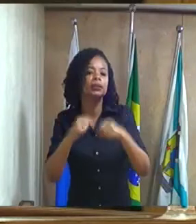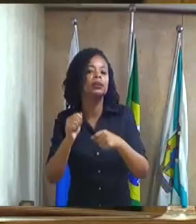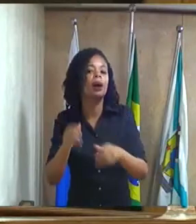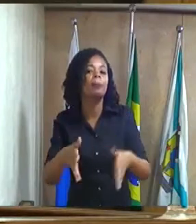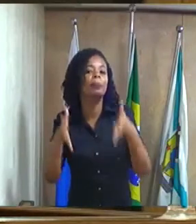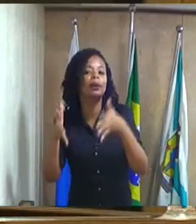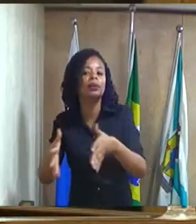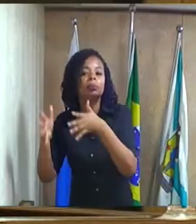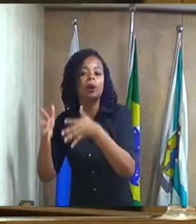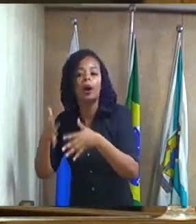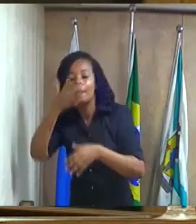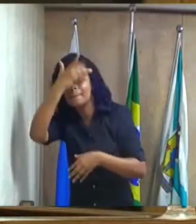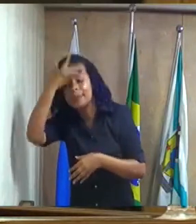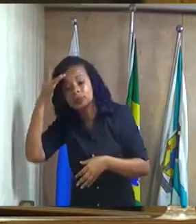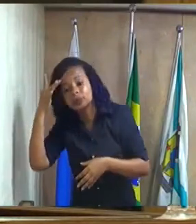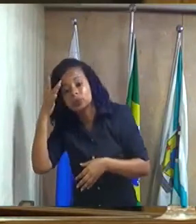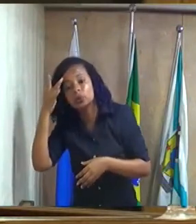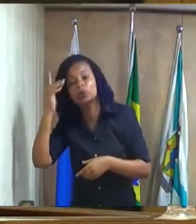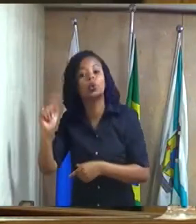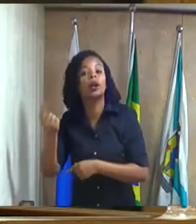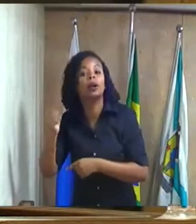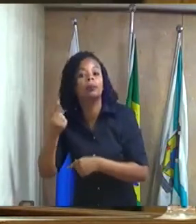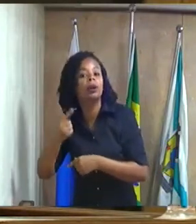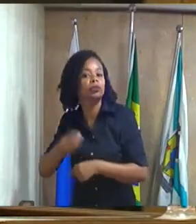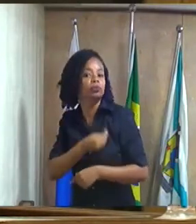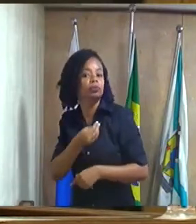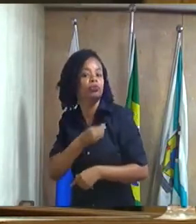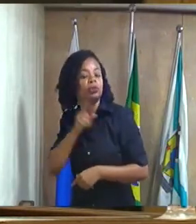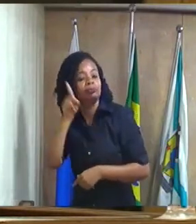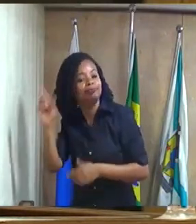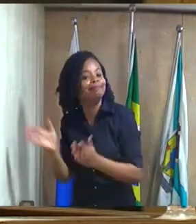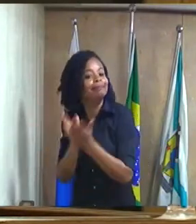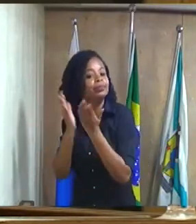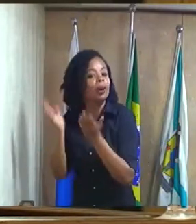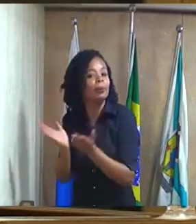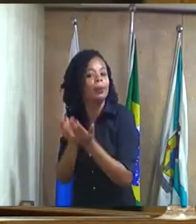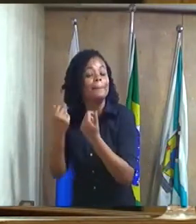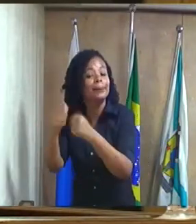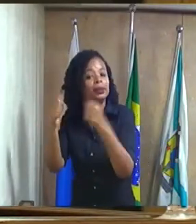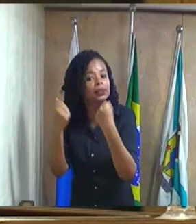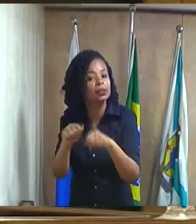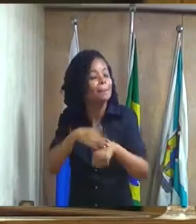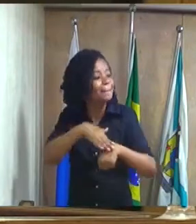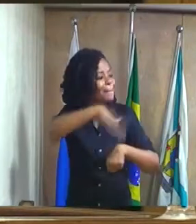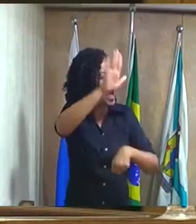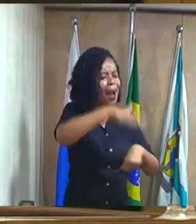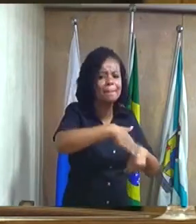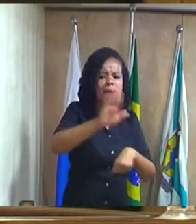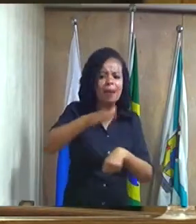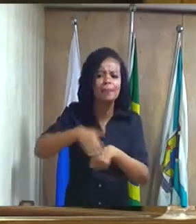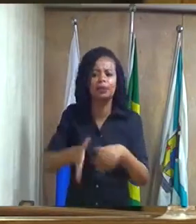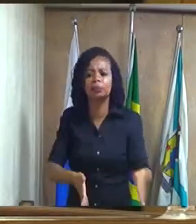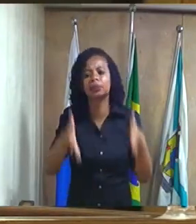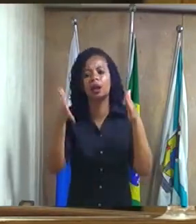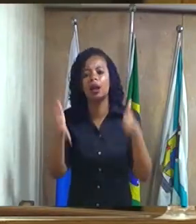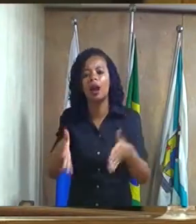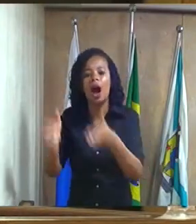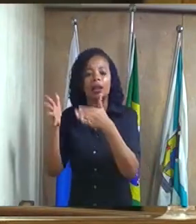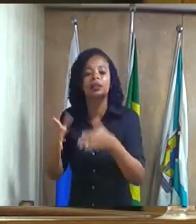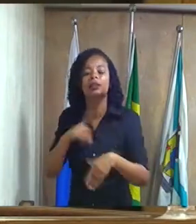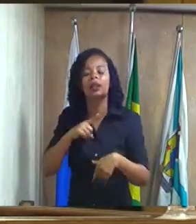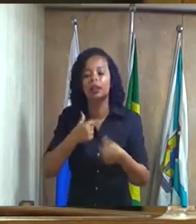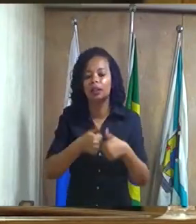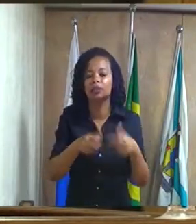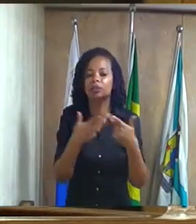dali do Gramacho ainda foi o que o prefeito me colocou eu estou precisando de mais apartamento e quer dizer e ter essas coisas acontecendo